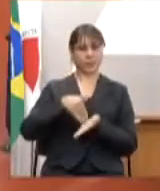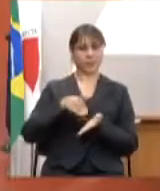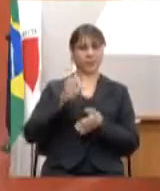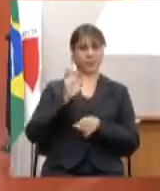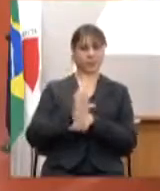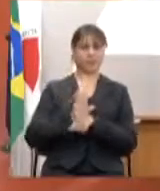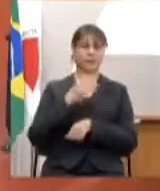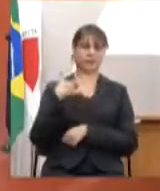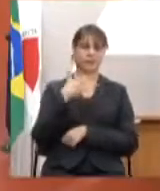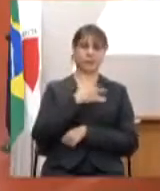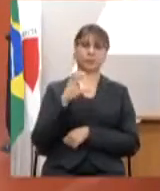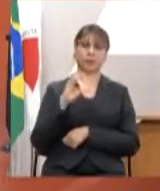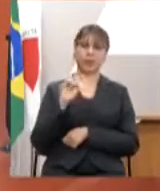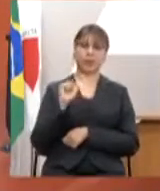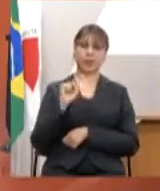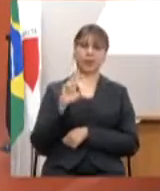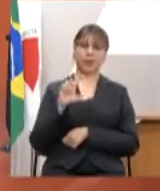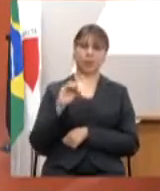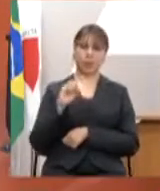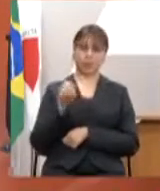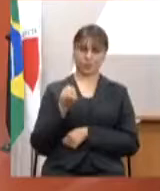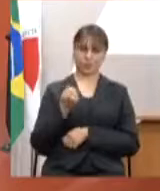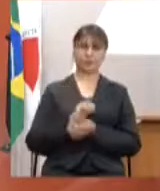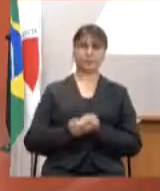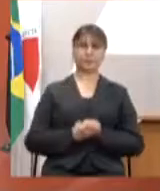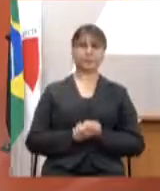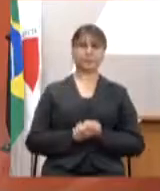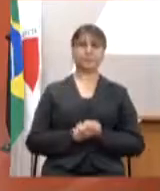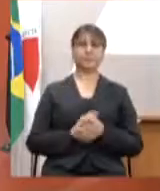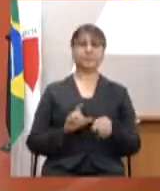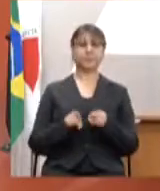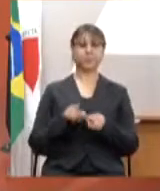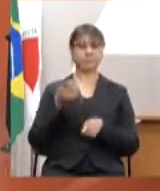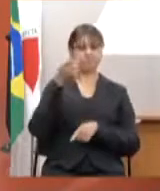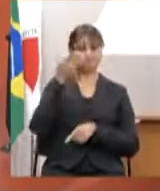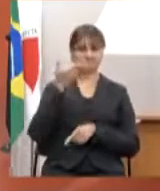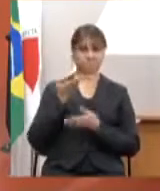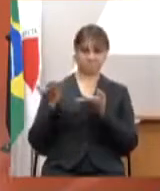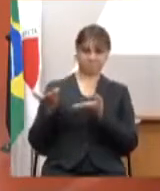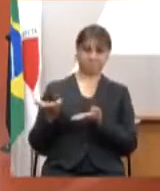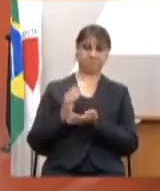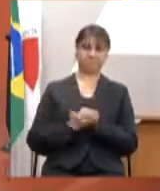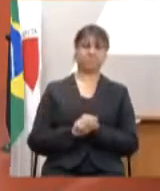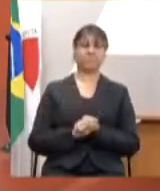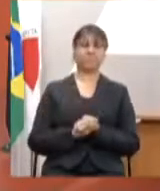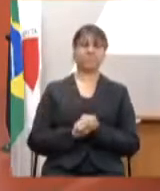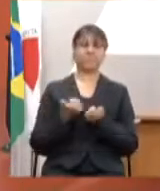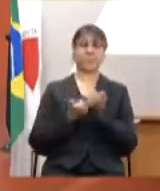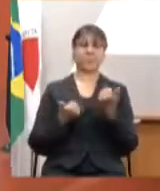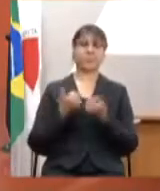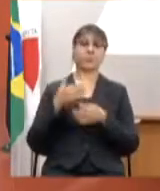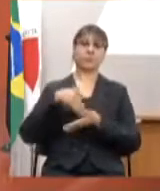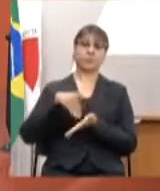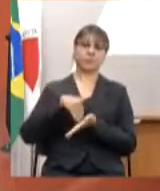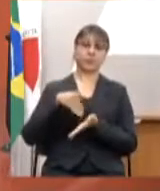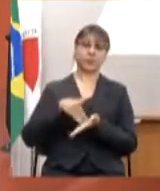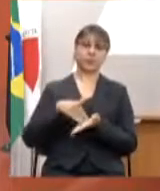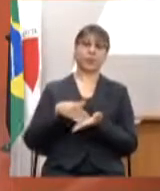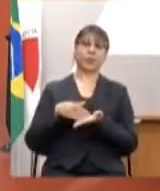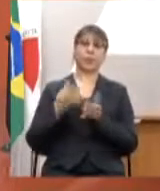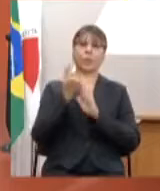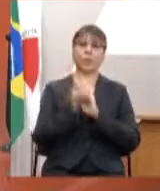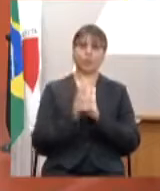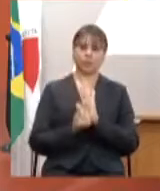Carlos Eduardo, presencialmente subsecretário de Planejamento, Orçamento